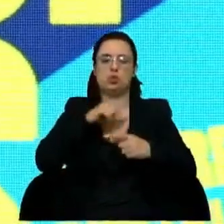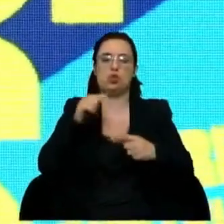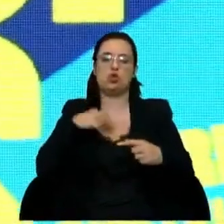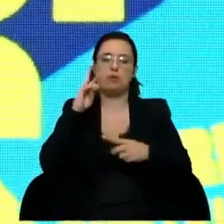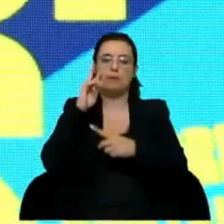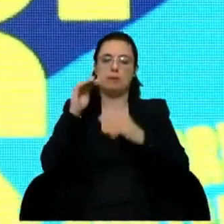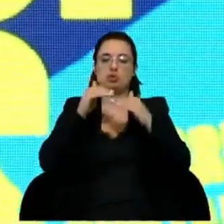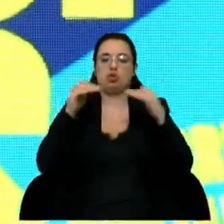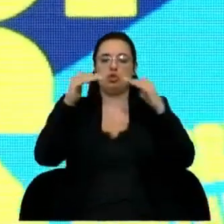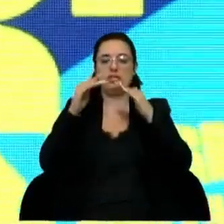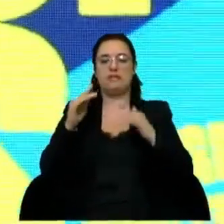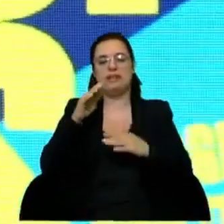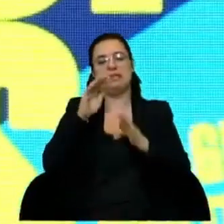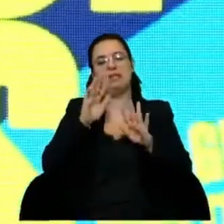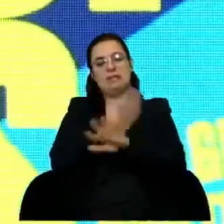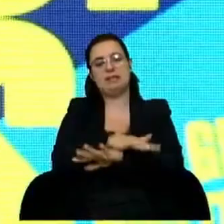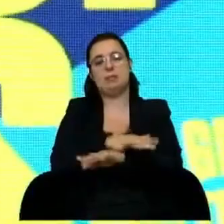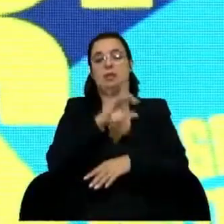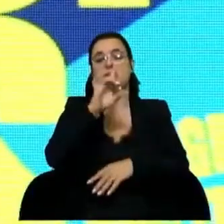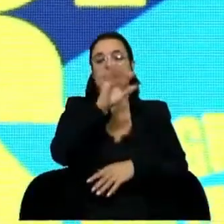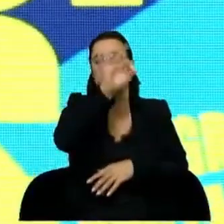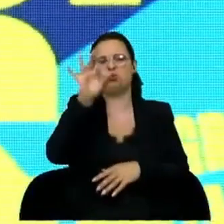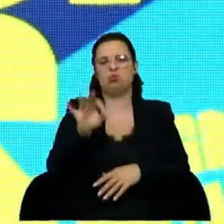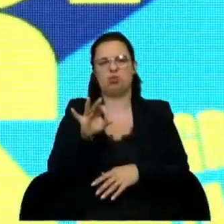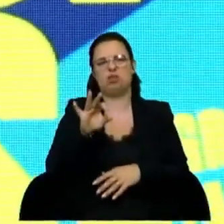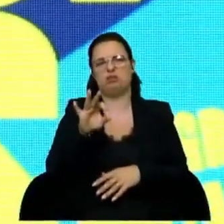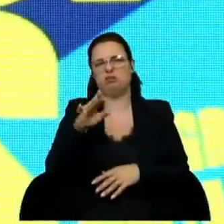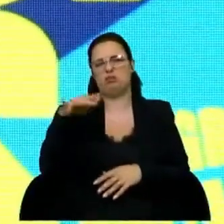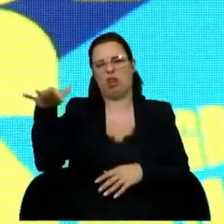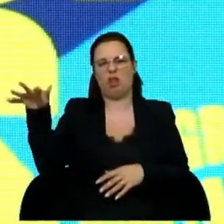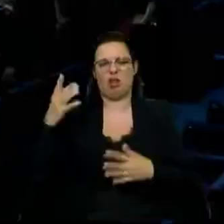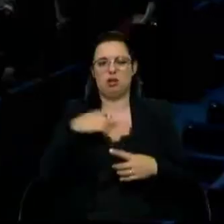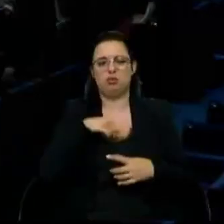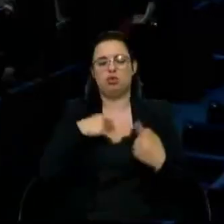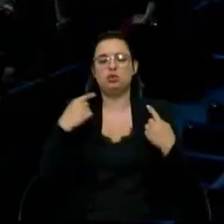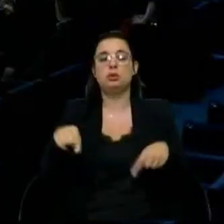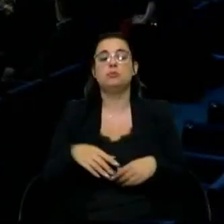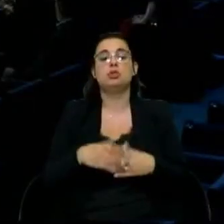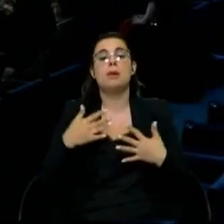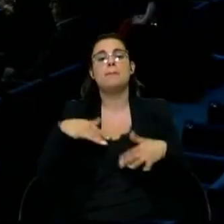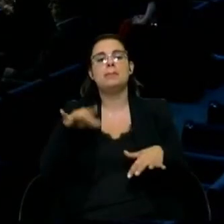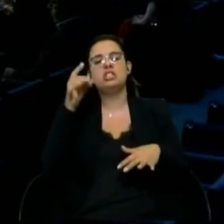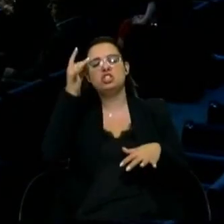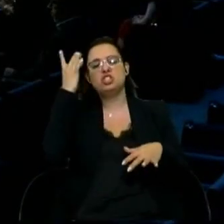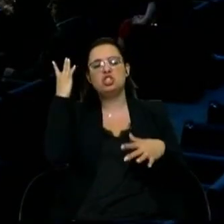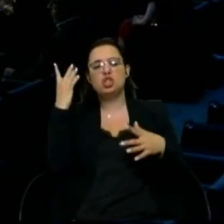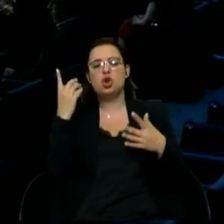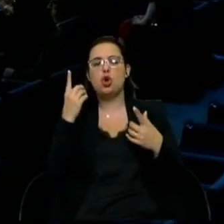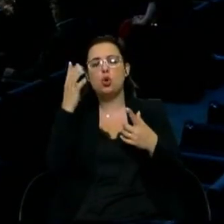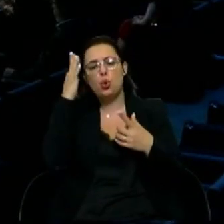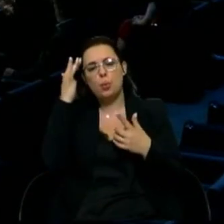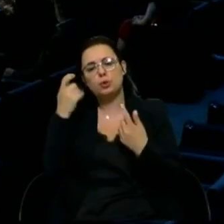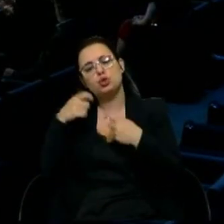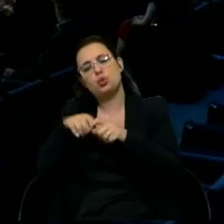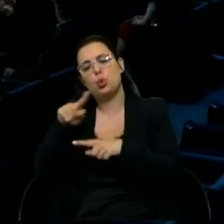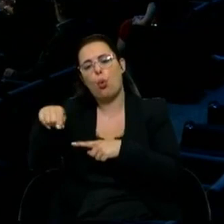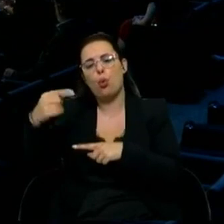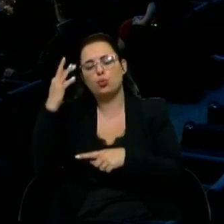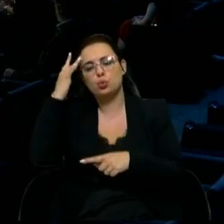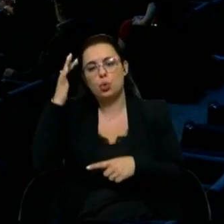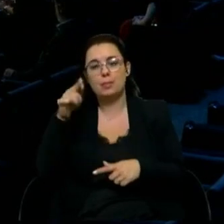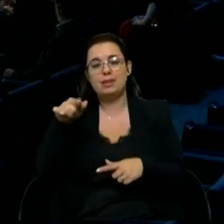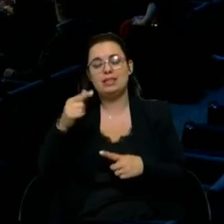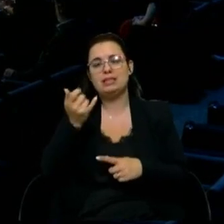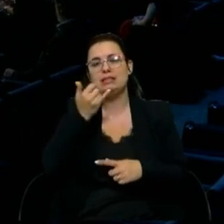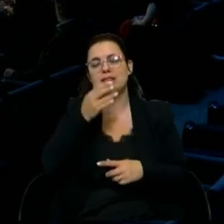desemprego, para os 6%, 6, qualquer coisa, cento de termos de desemprego, mas esquecemos que este número esconde outro. E esse sim deve nos